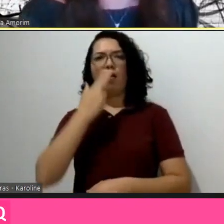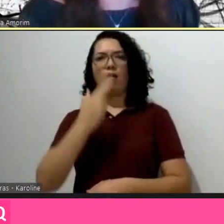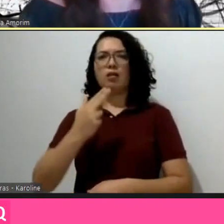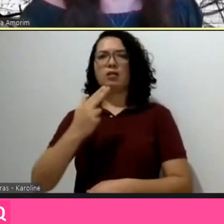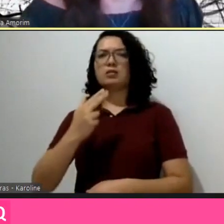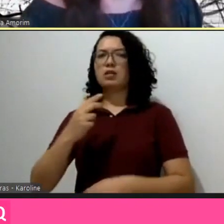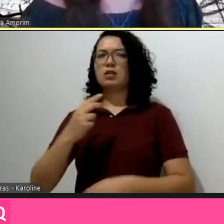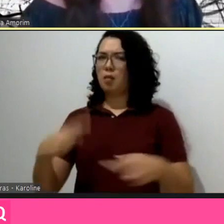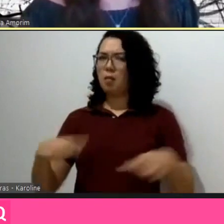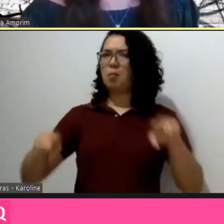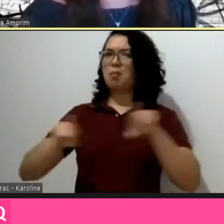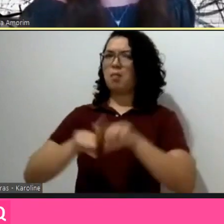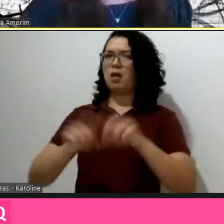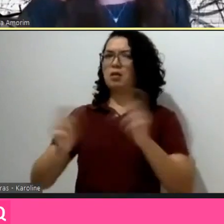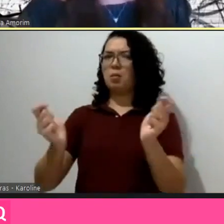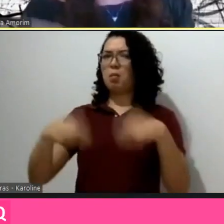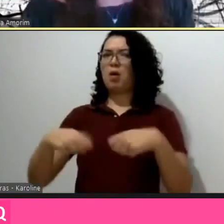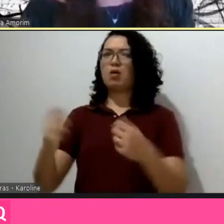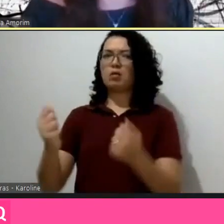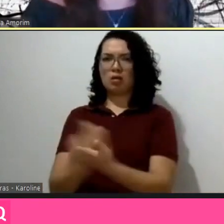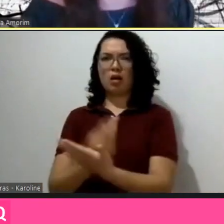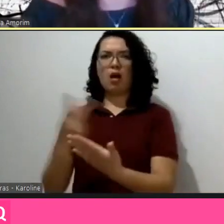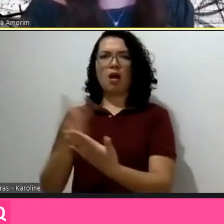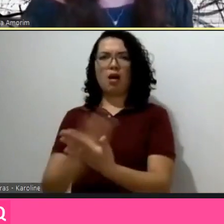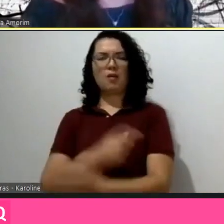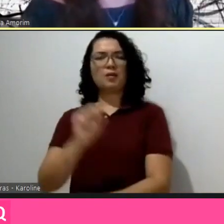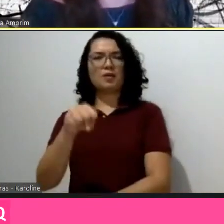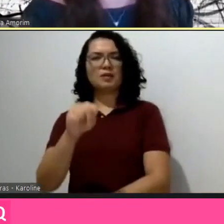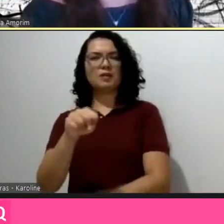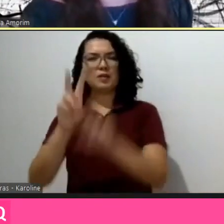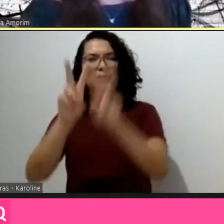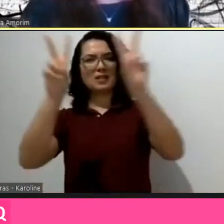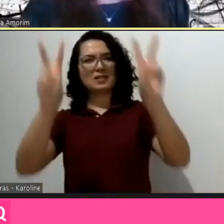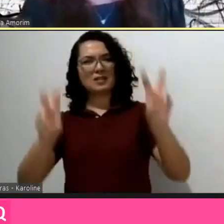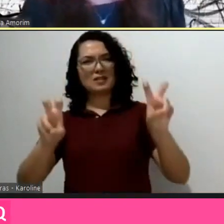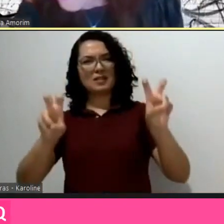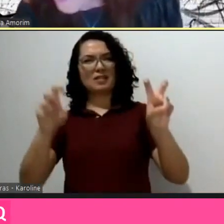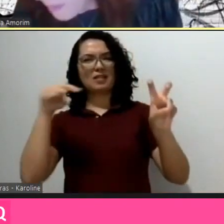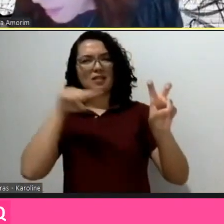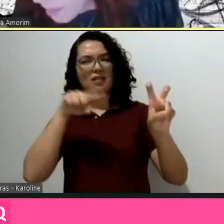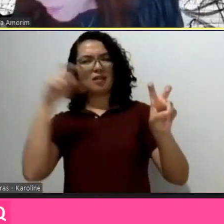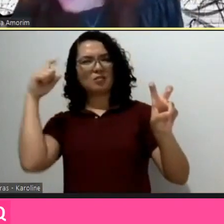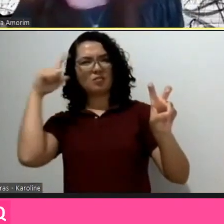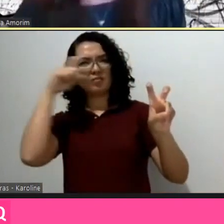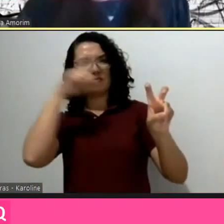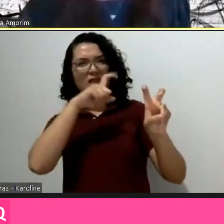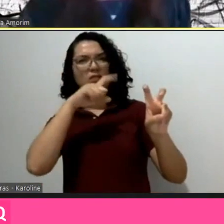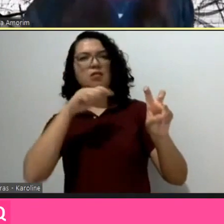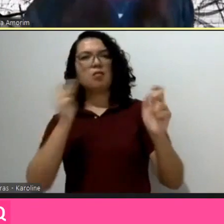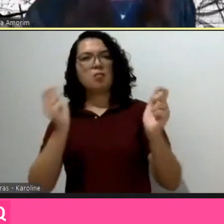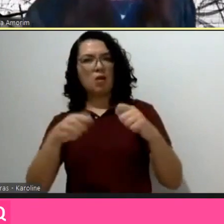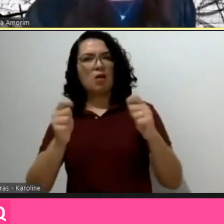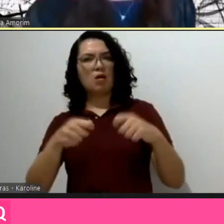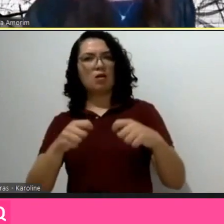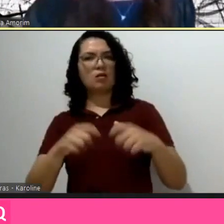parceria aconteça, né, um tema complexo, vamos dizer assim. Bom,